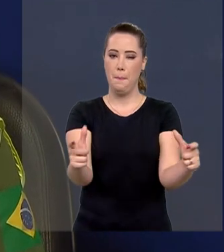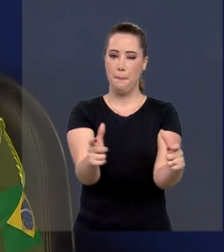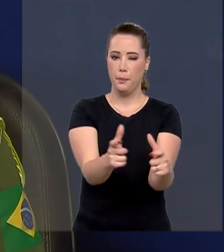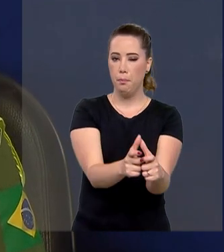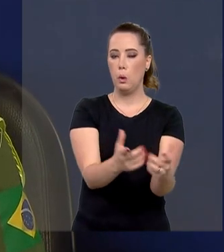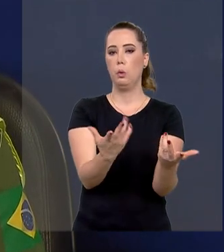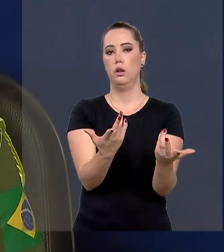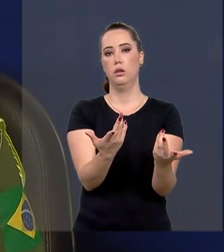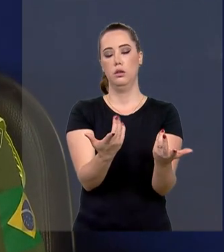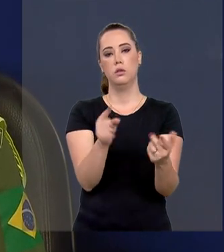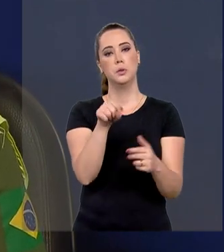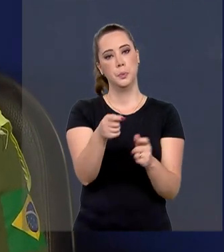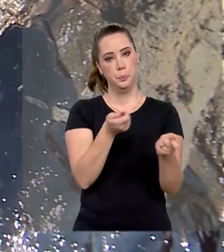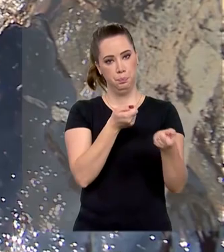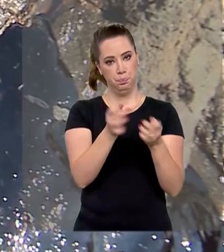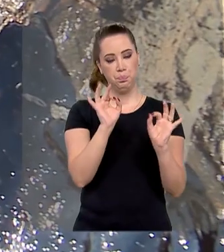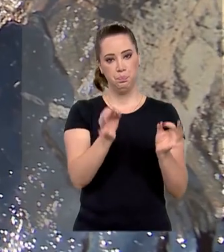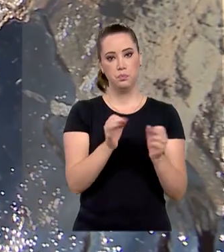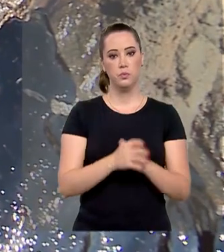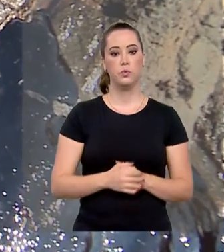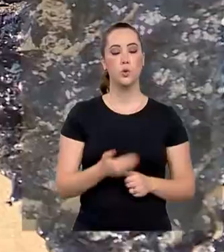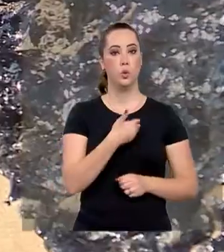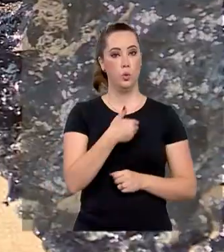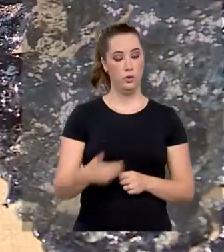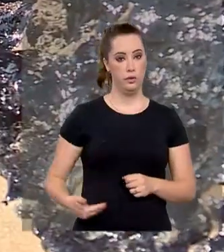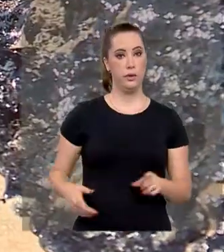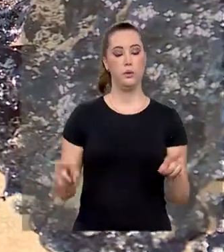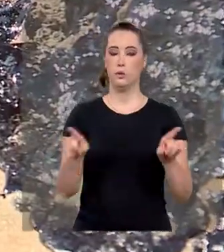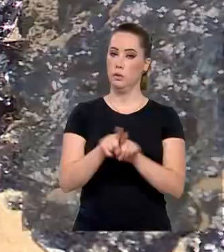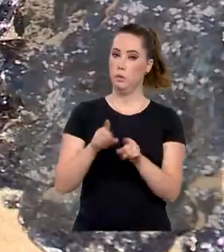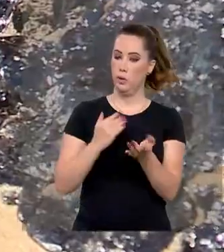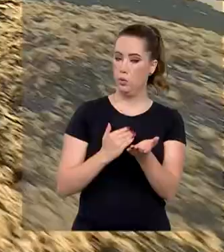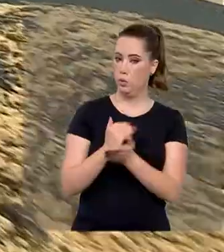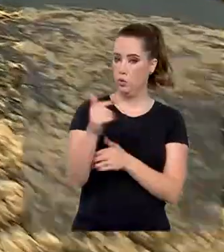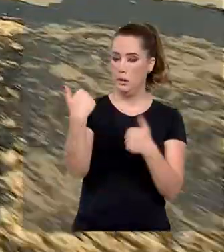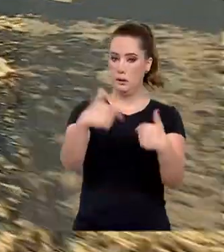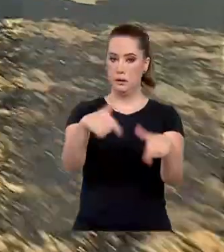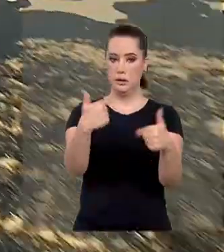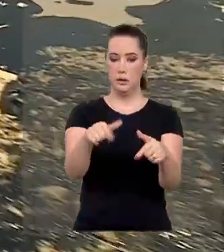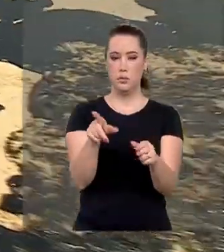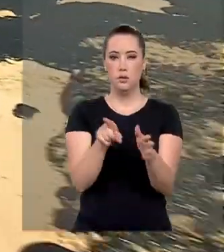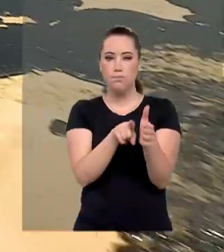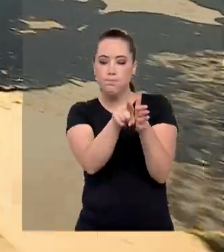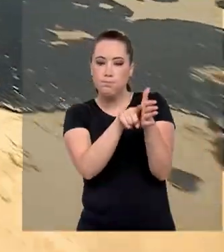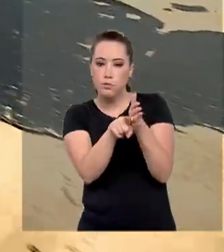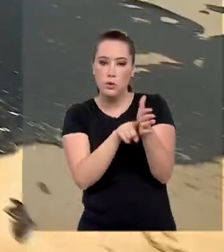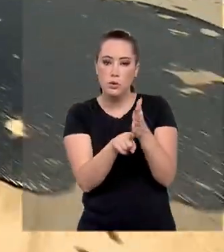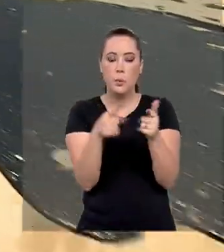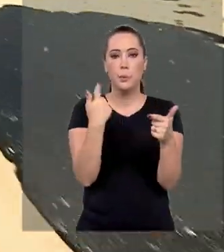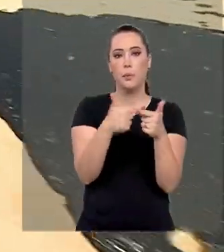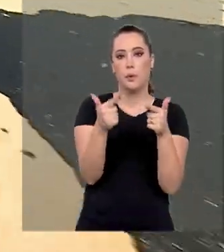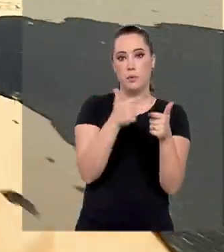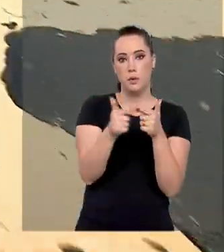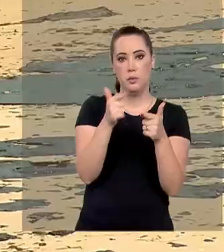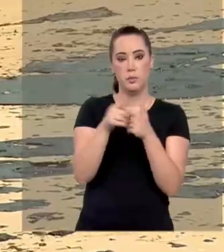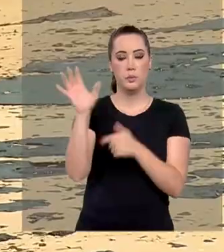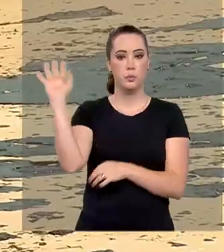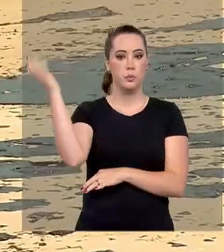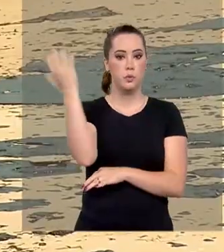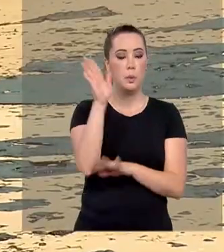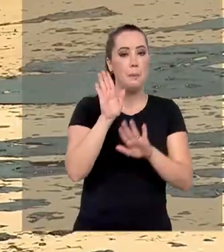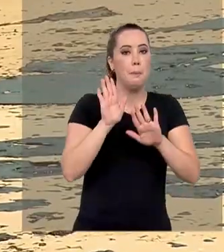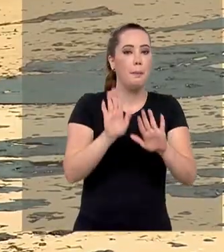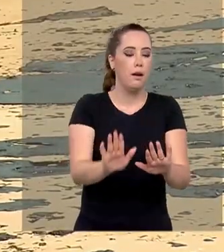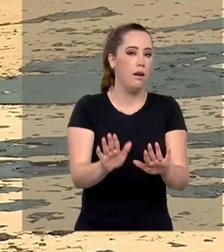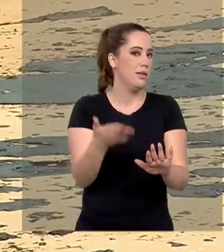fase de estabilização. O governo também continua trabalhando na investigação do desastre ambiental, mas